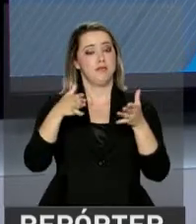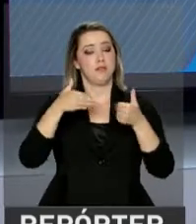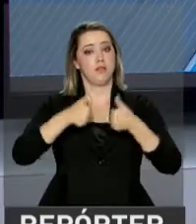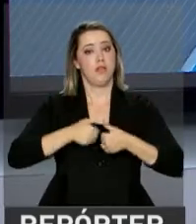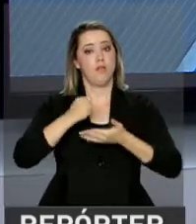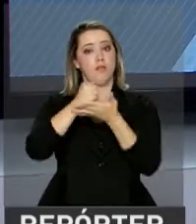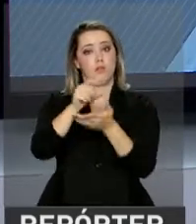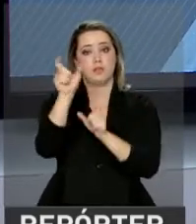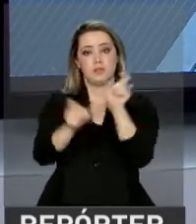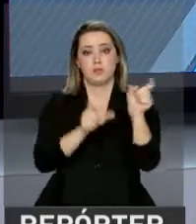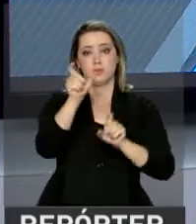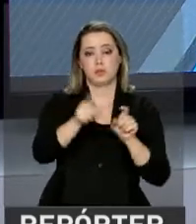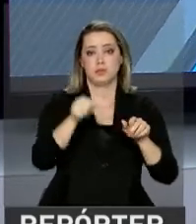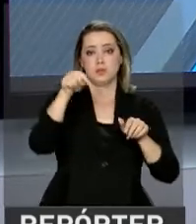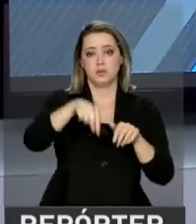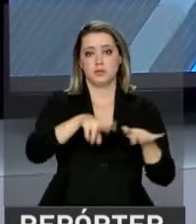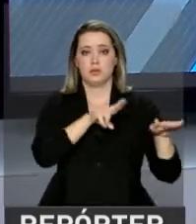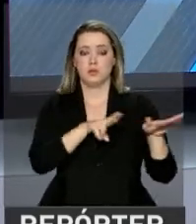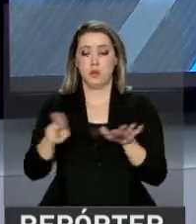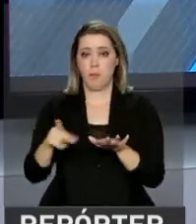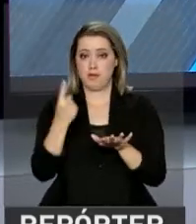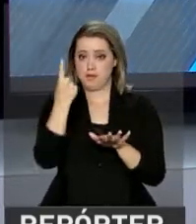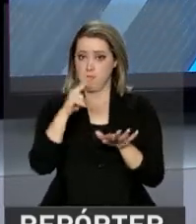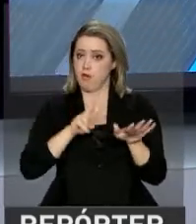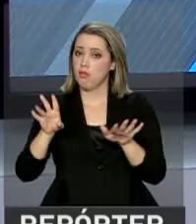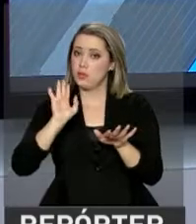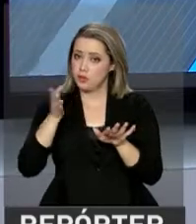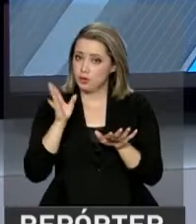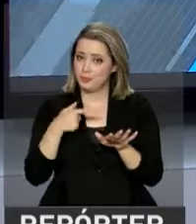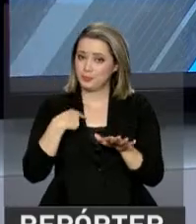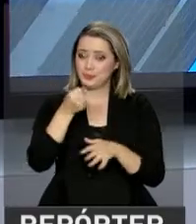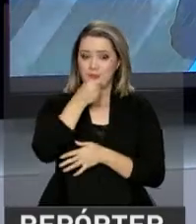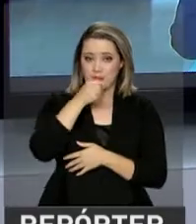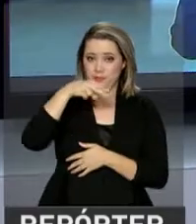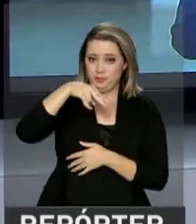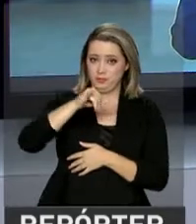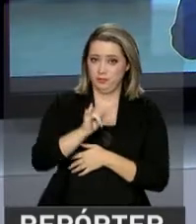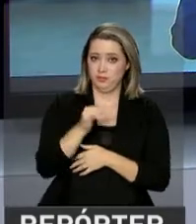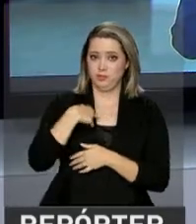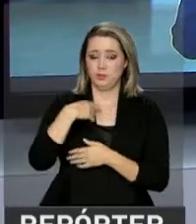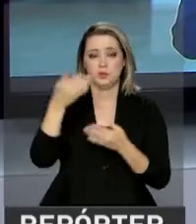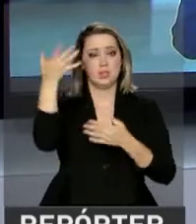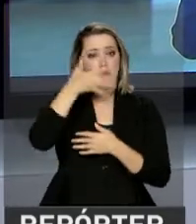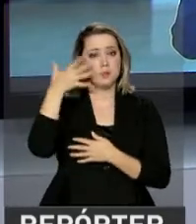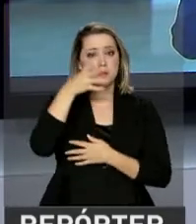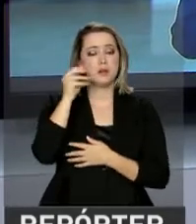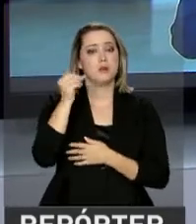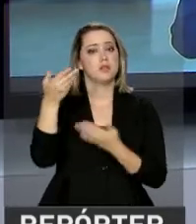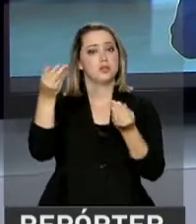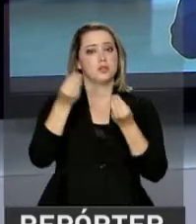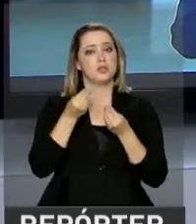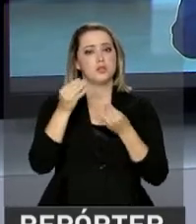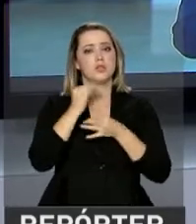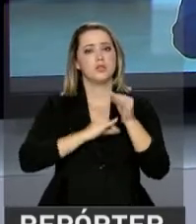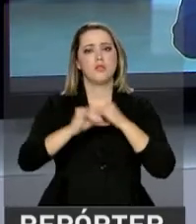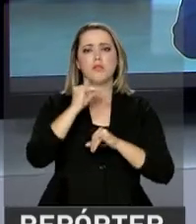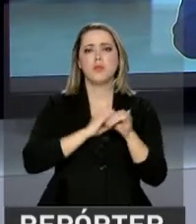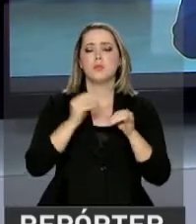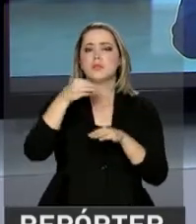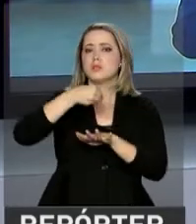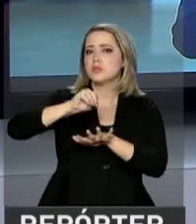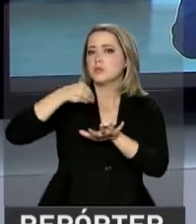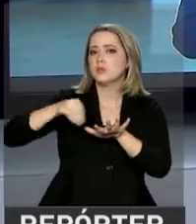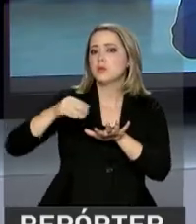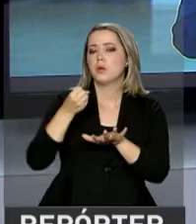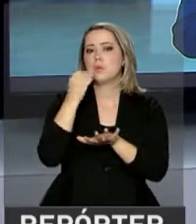disponível aos candidatos faz uma semana. O repórter Ney Pereira conta para a gente agora as informações sobre esse balanço. Oi,